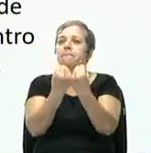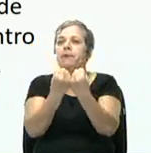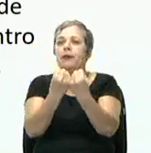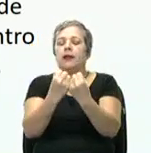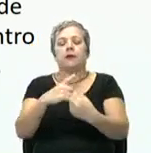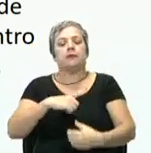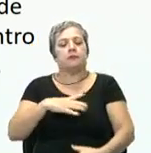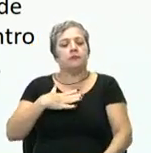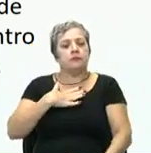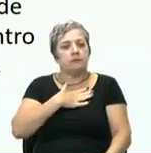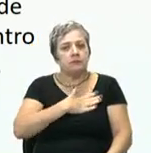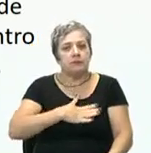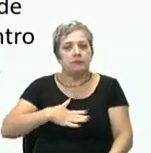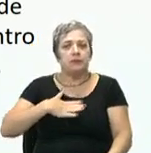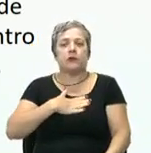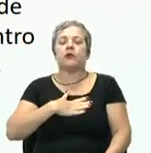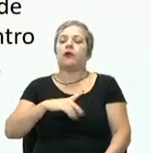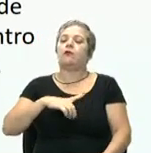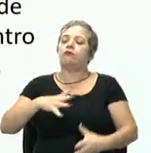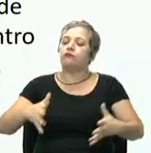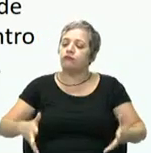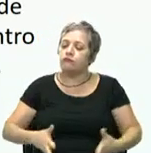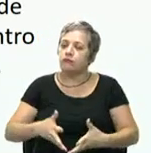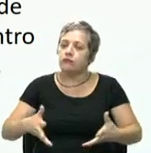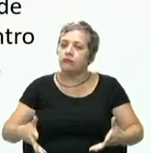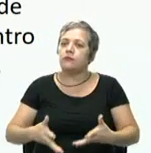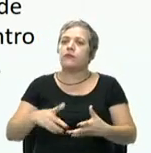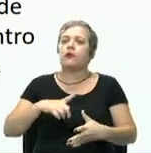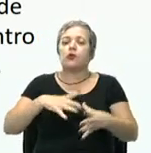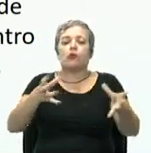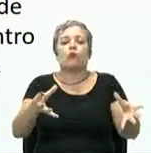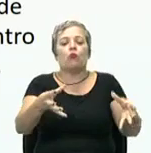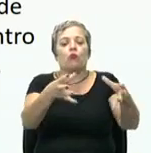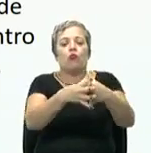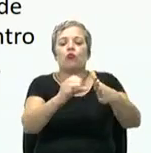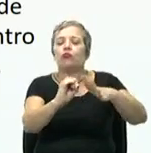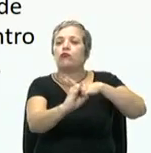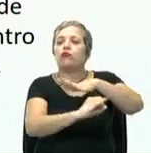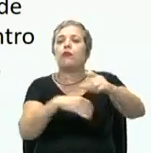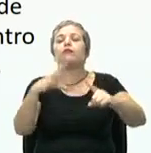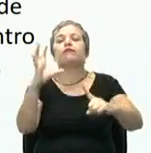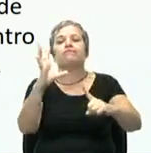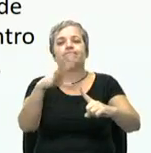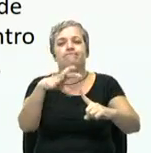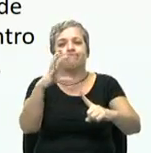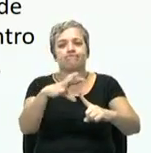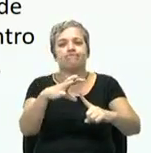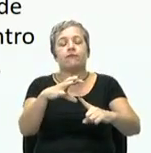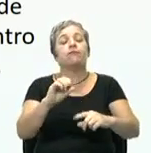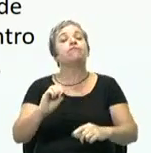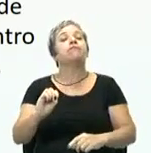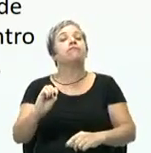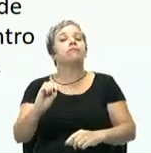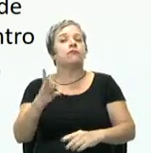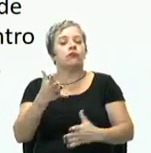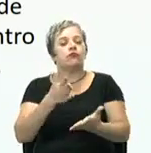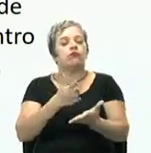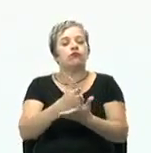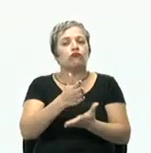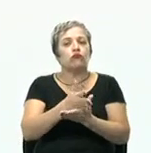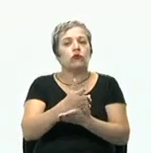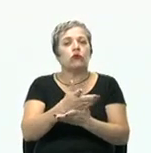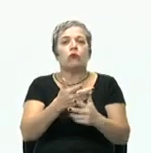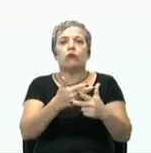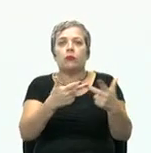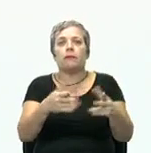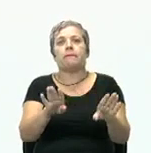satisfação, ele tem motivação, ele tem os grupos informais de influência, ocorreu dentro dessa